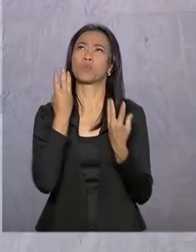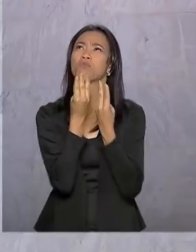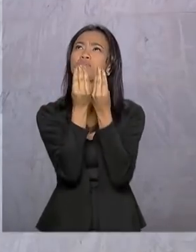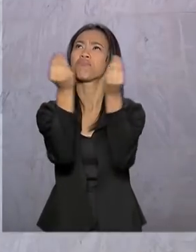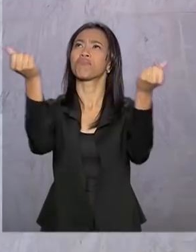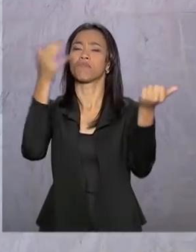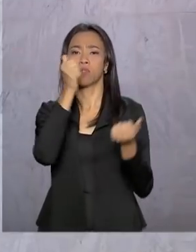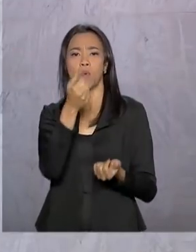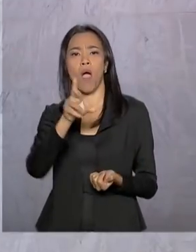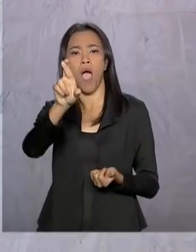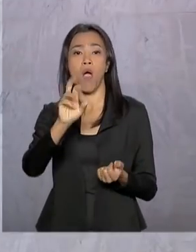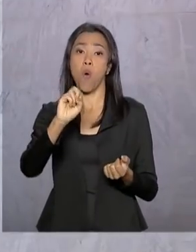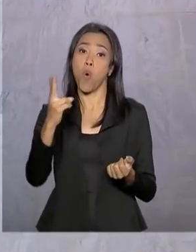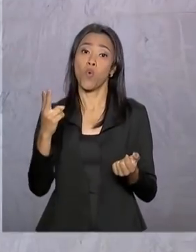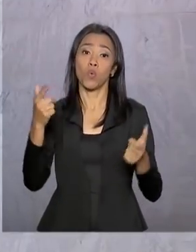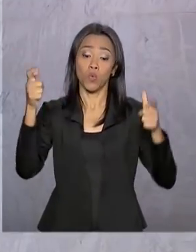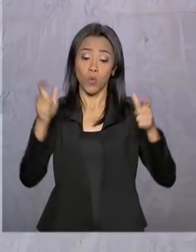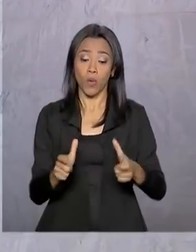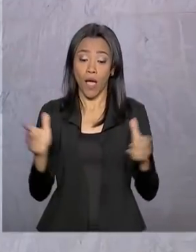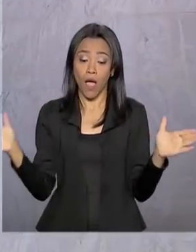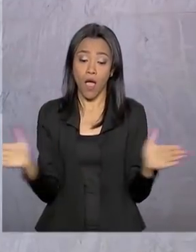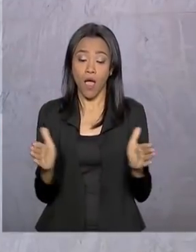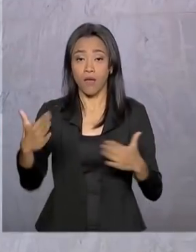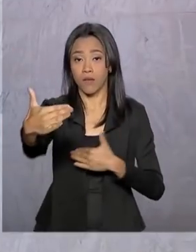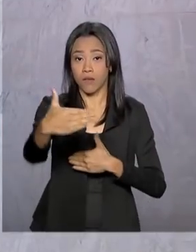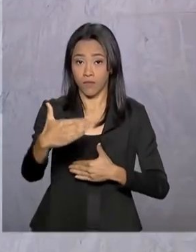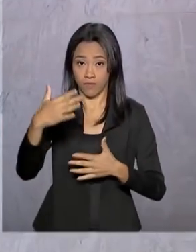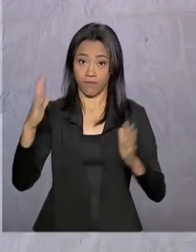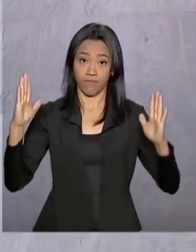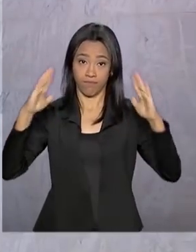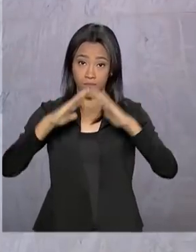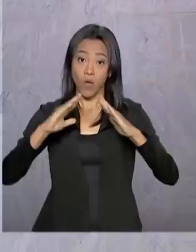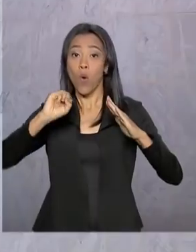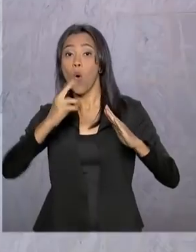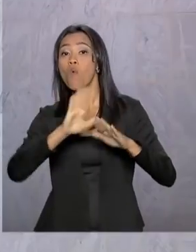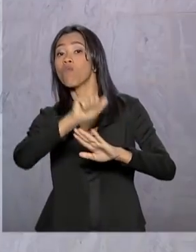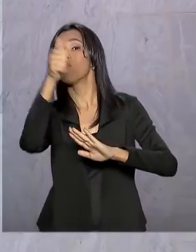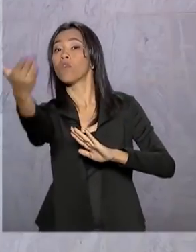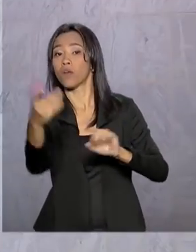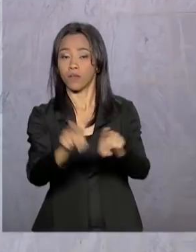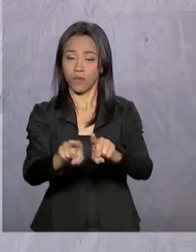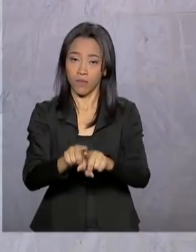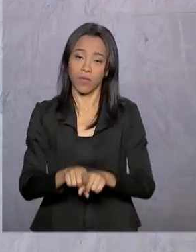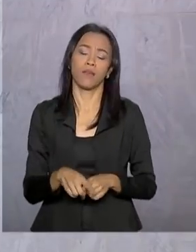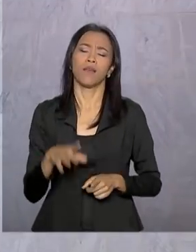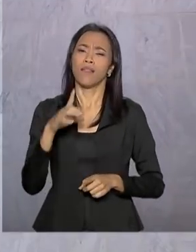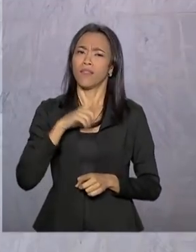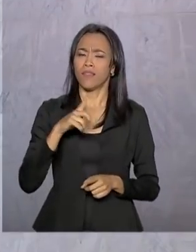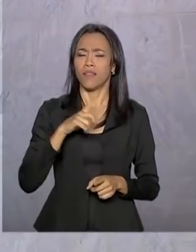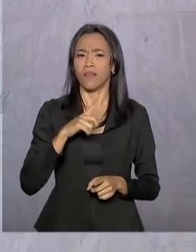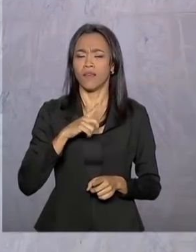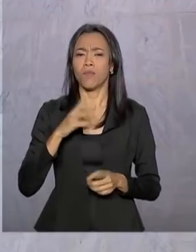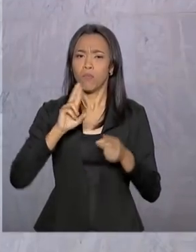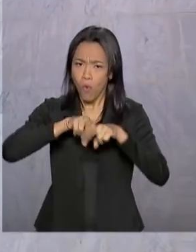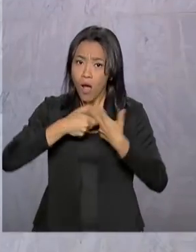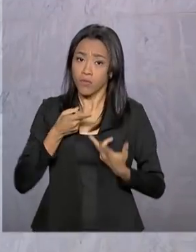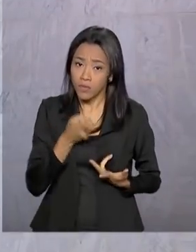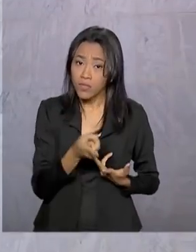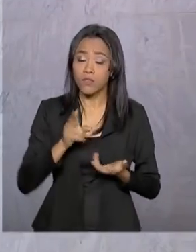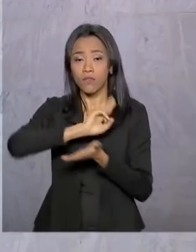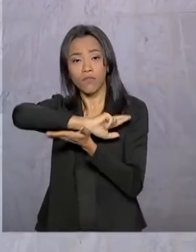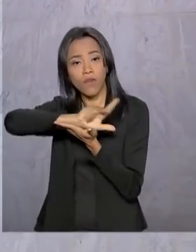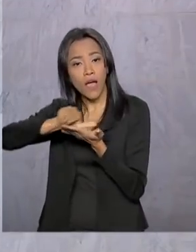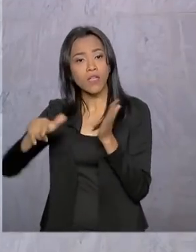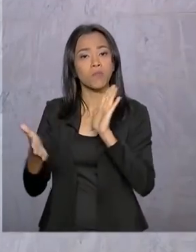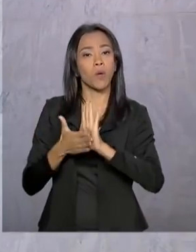fechados ou externos. E numa tentativa de reduzir esse problema, várias ações vêm sendo desenvolvidas em todo o planeta.